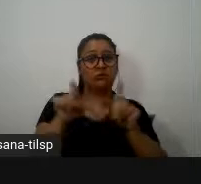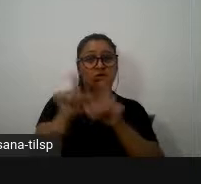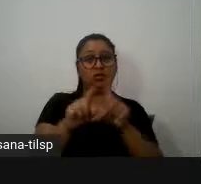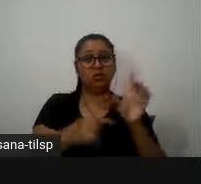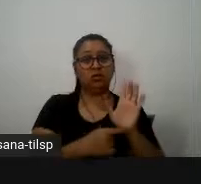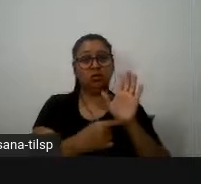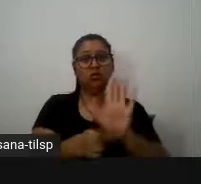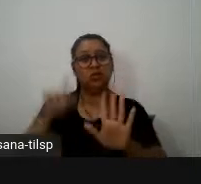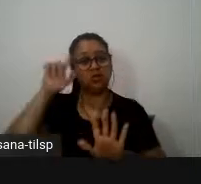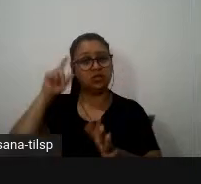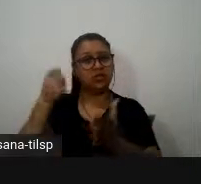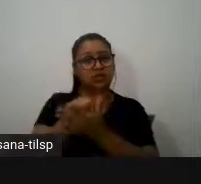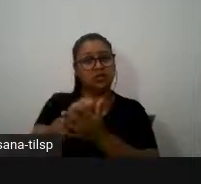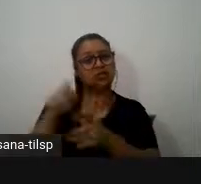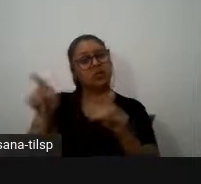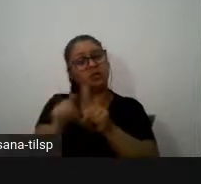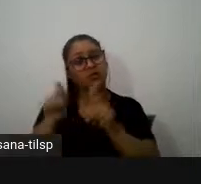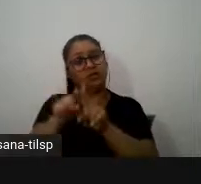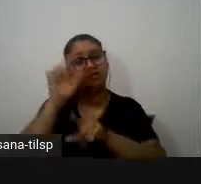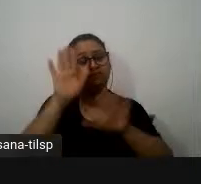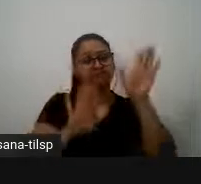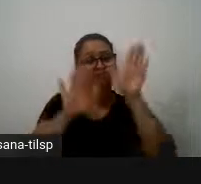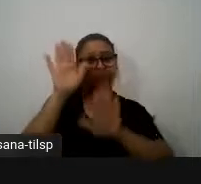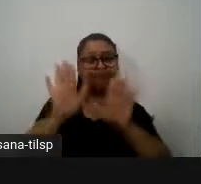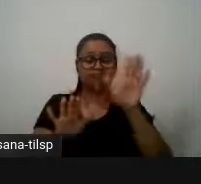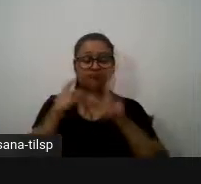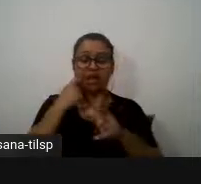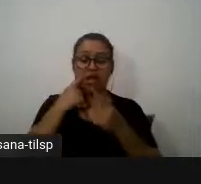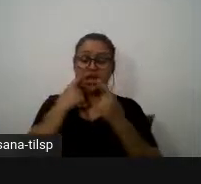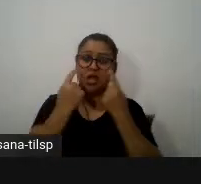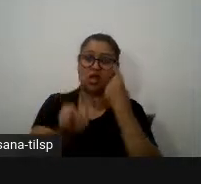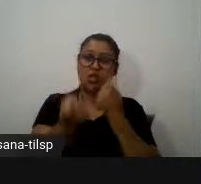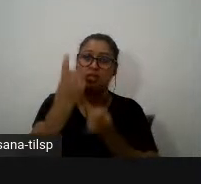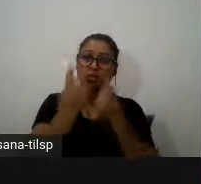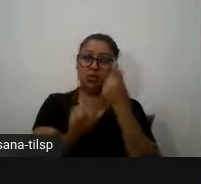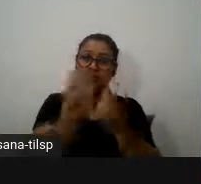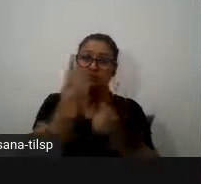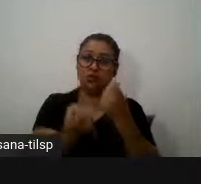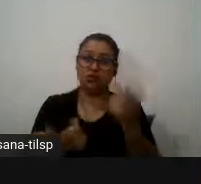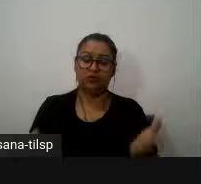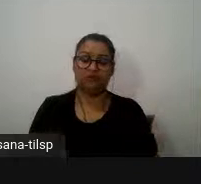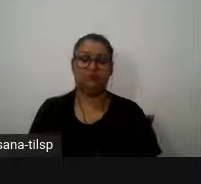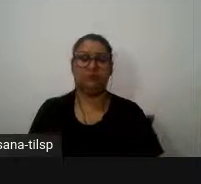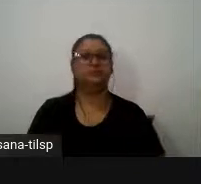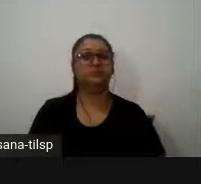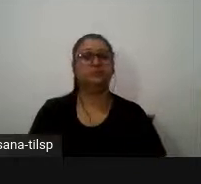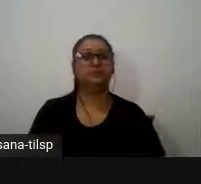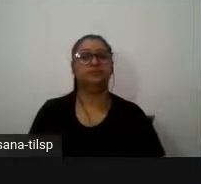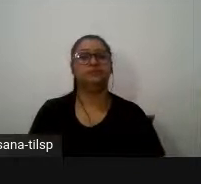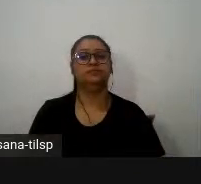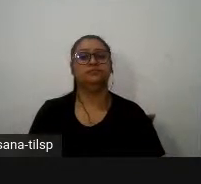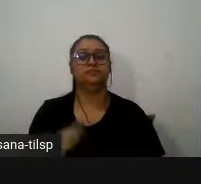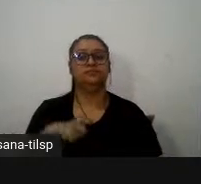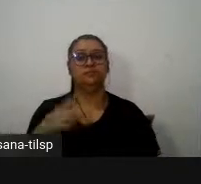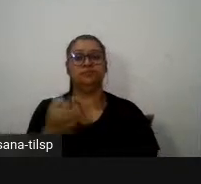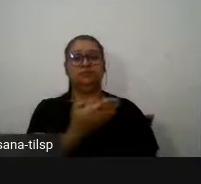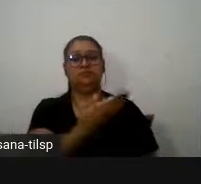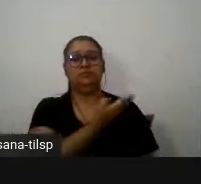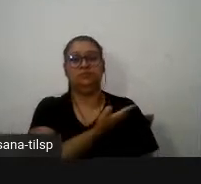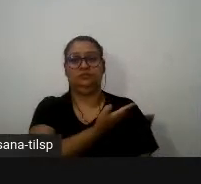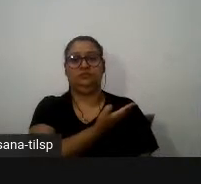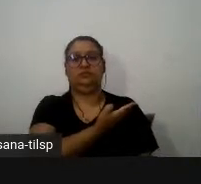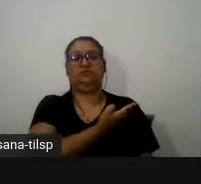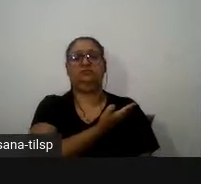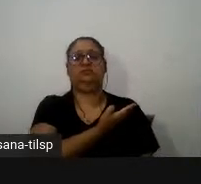constroem são constitutivas de momentos de certeza ou de dúvida e aqui eu vou exemplificar